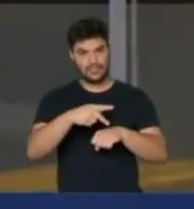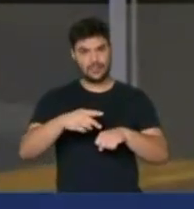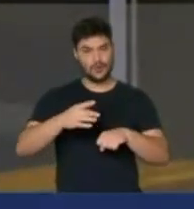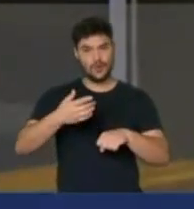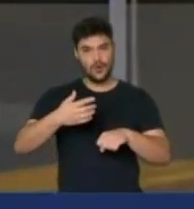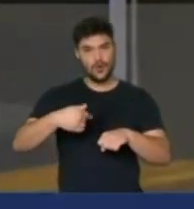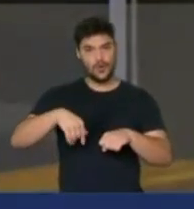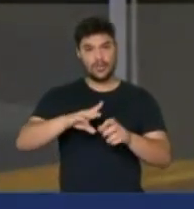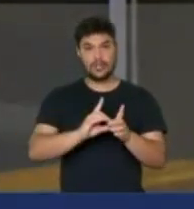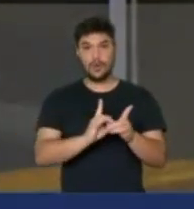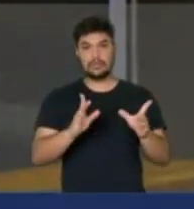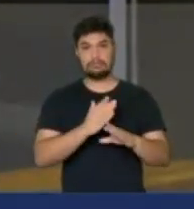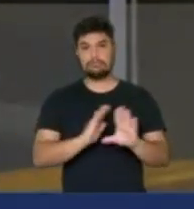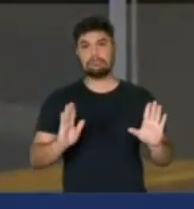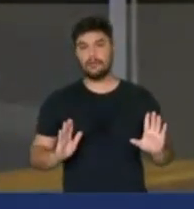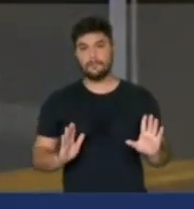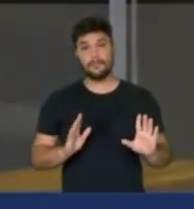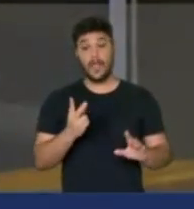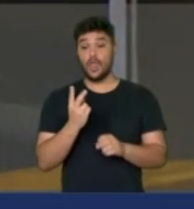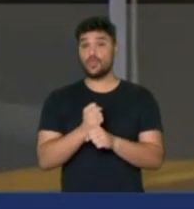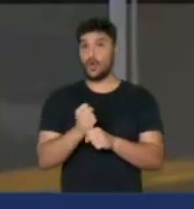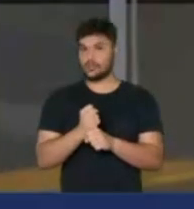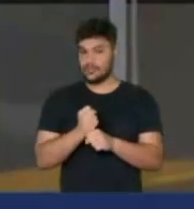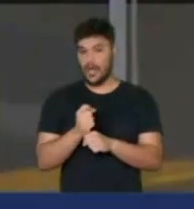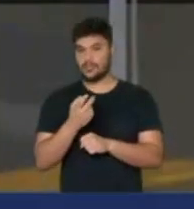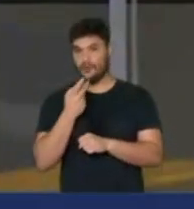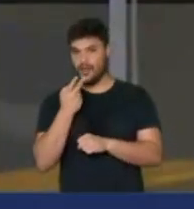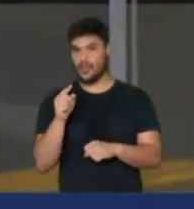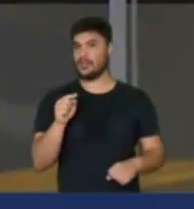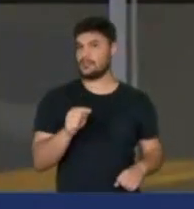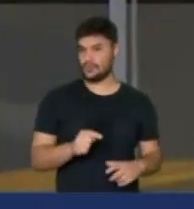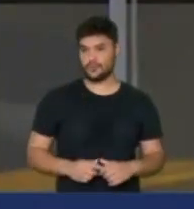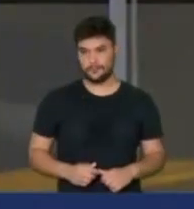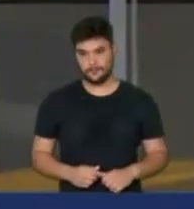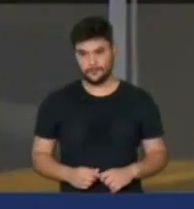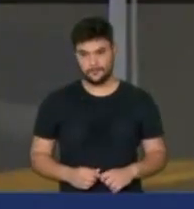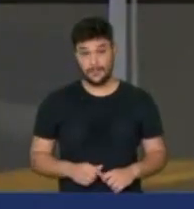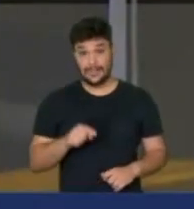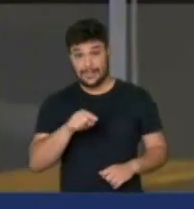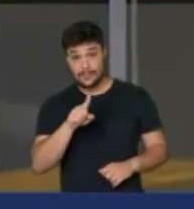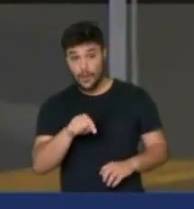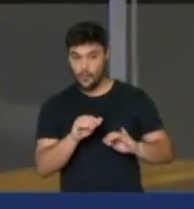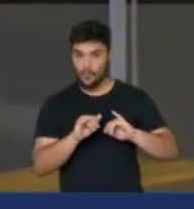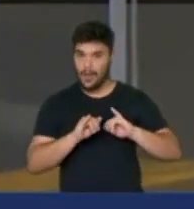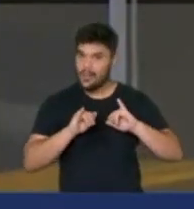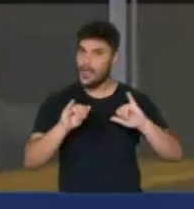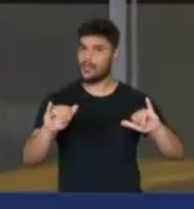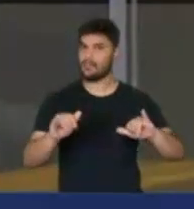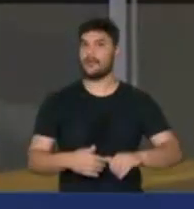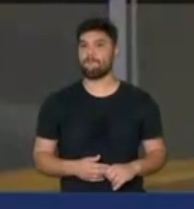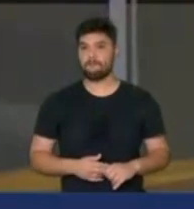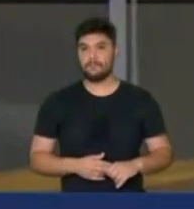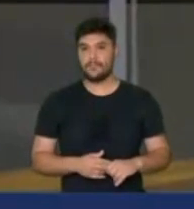mais de dois anos que eu fiz esse alerta, mais do que um alerta. Eu fiz essa